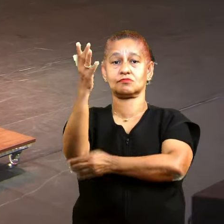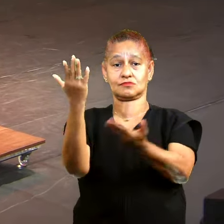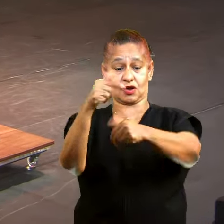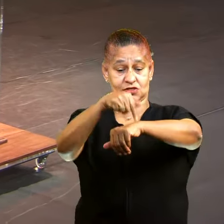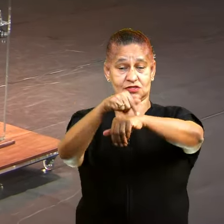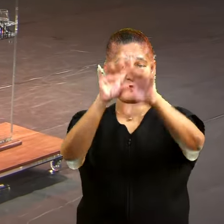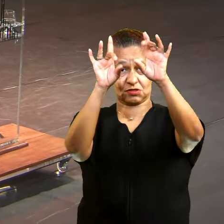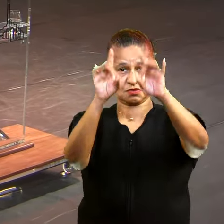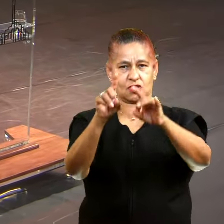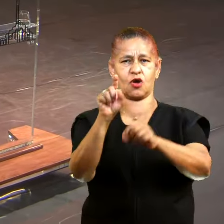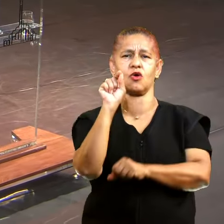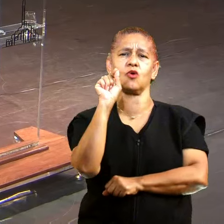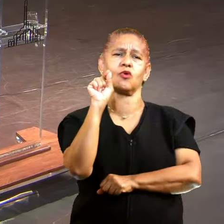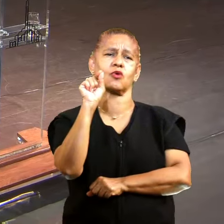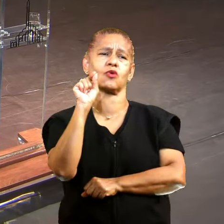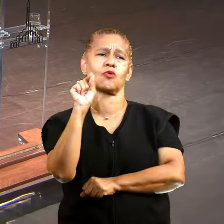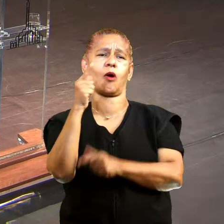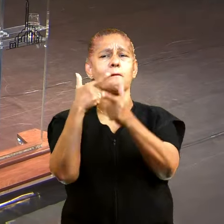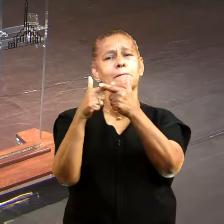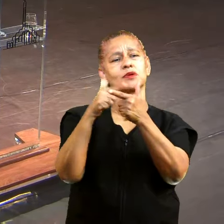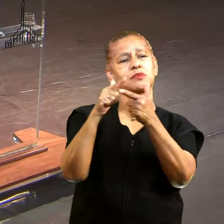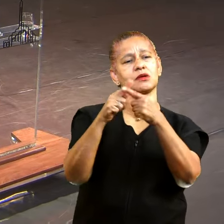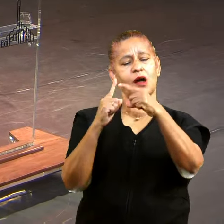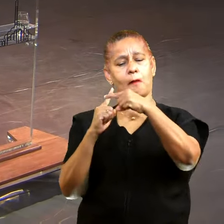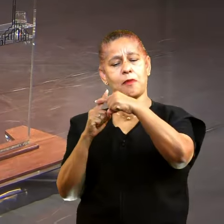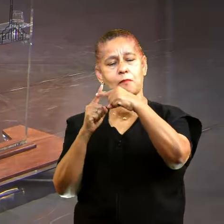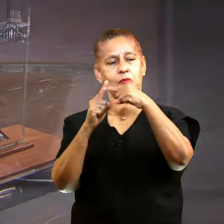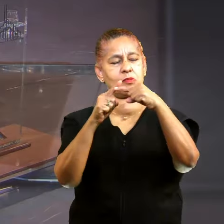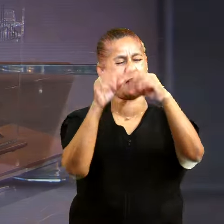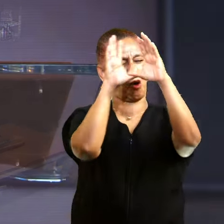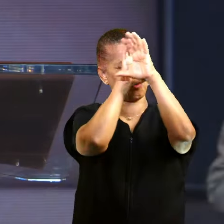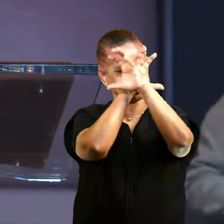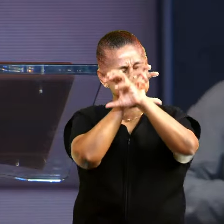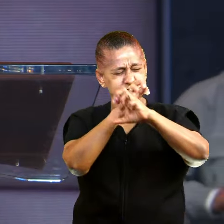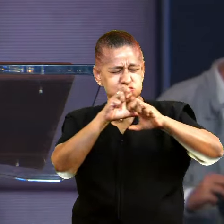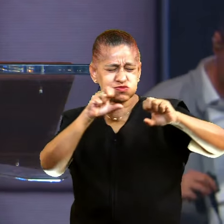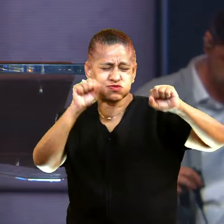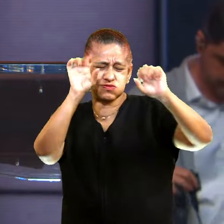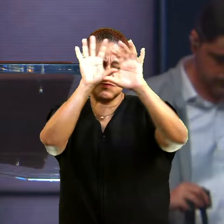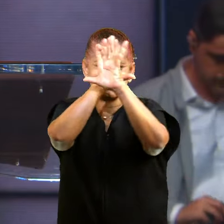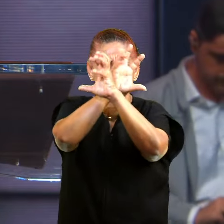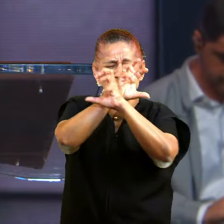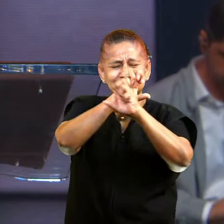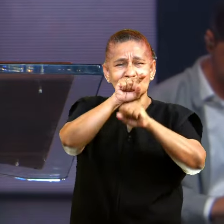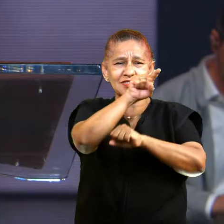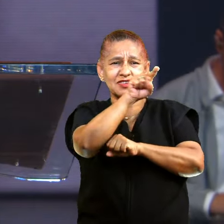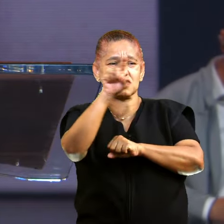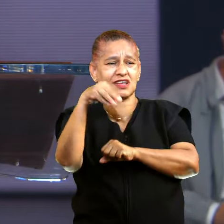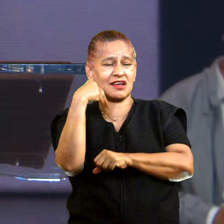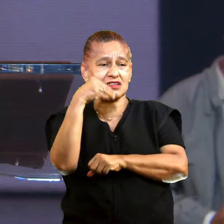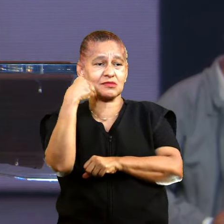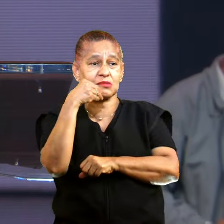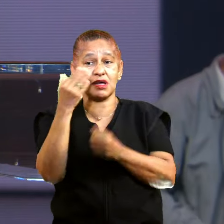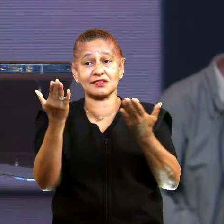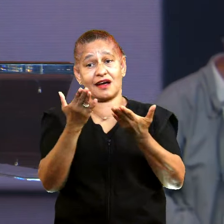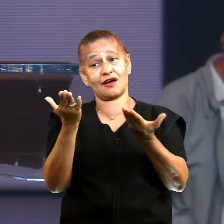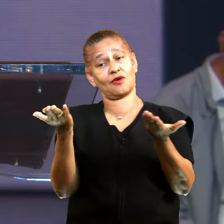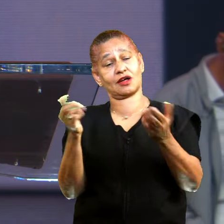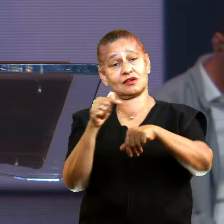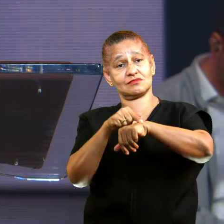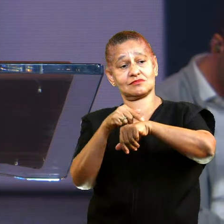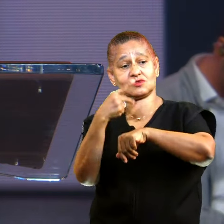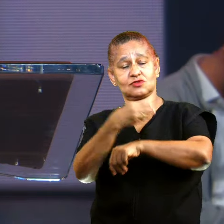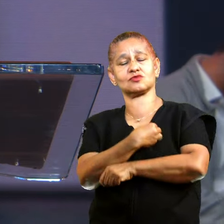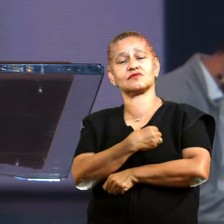Qual é o sepulcro? Qual é a escuridão? Qual é as trevas que você se encontra? E